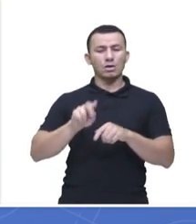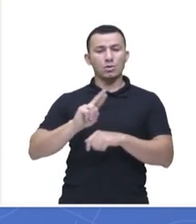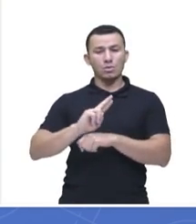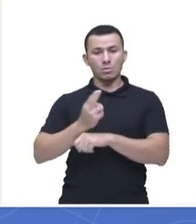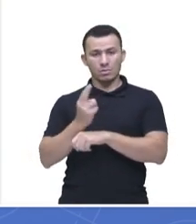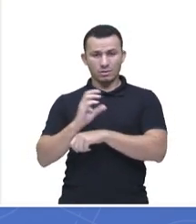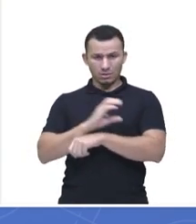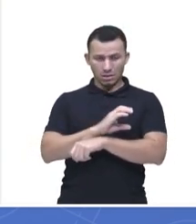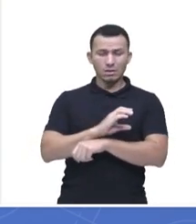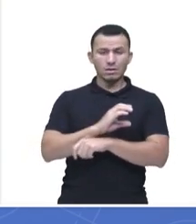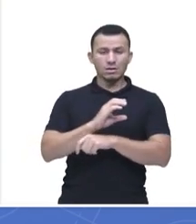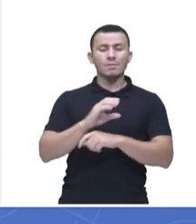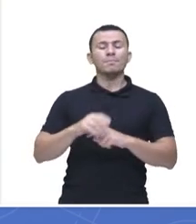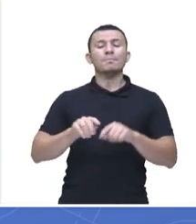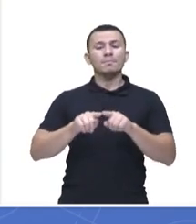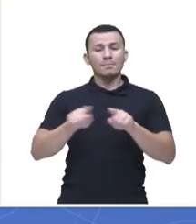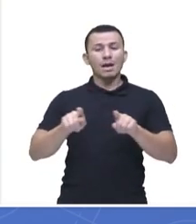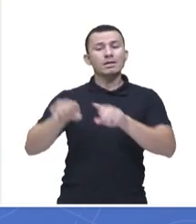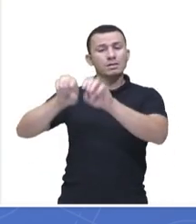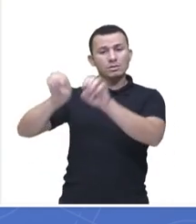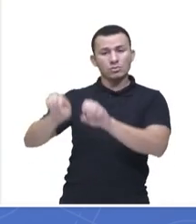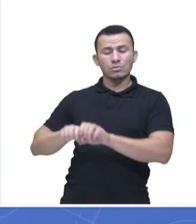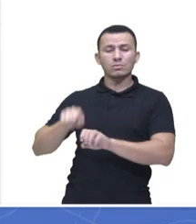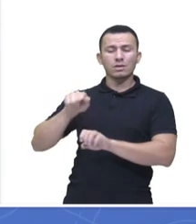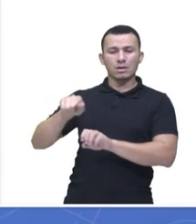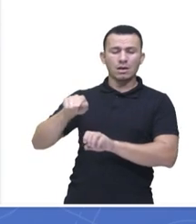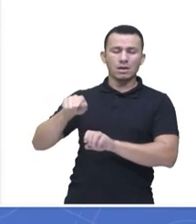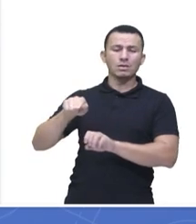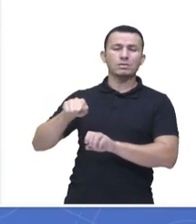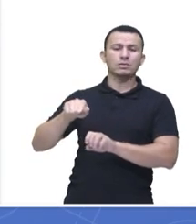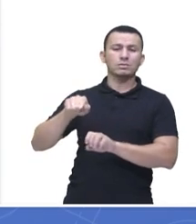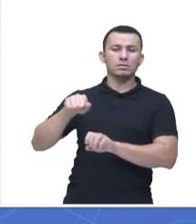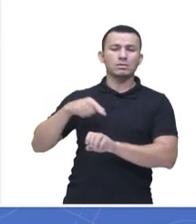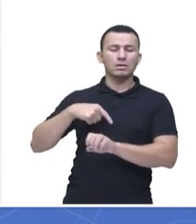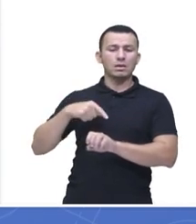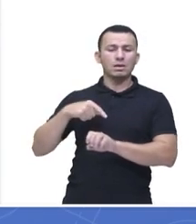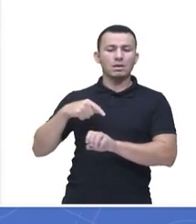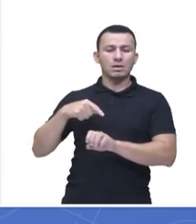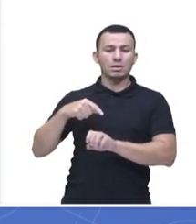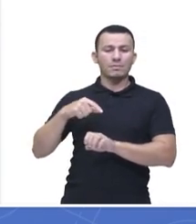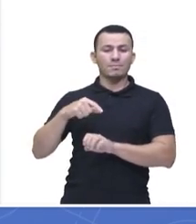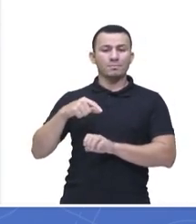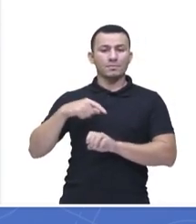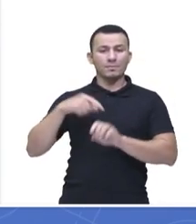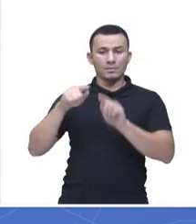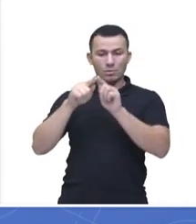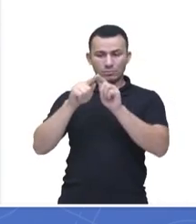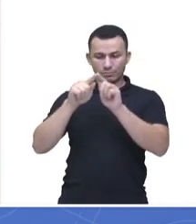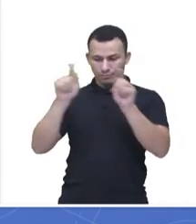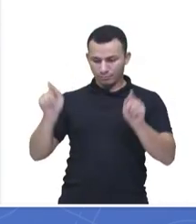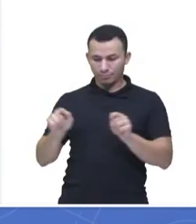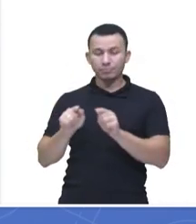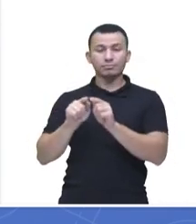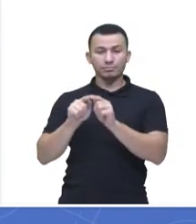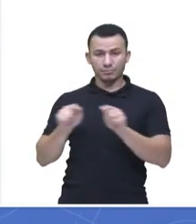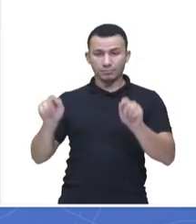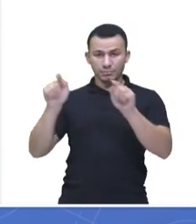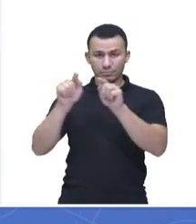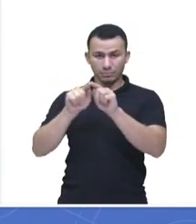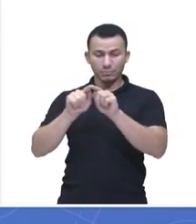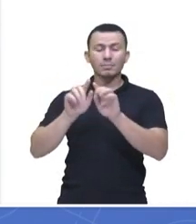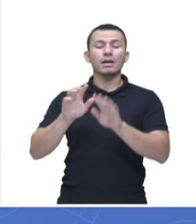Eles, a fauna estrutural deles é ciclo, tá? Eles estão na forma de ciclo, sendo que o